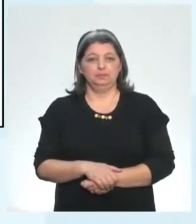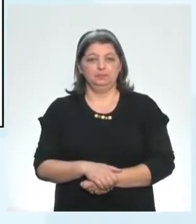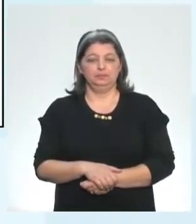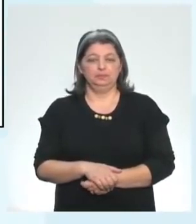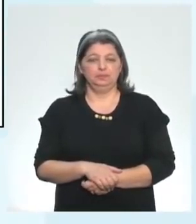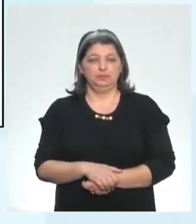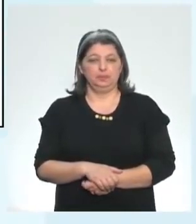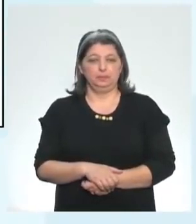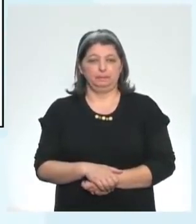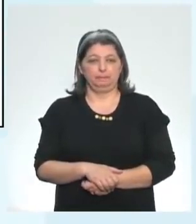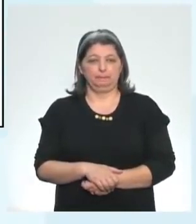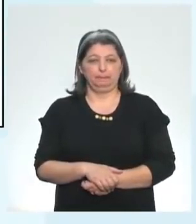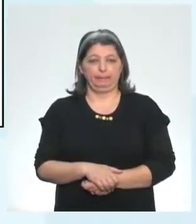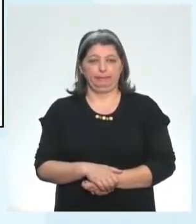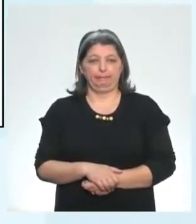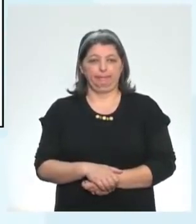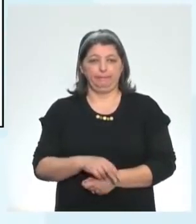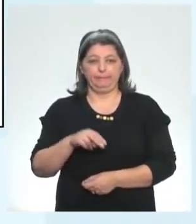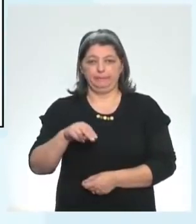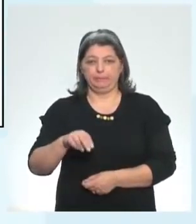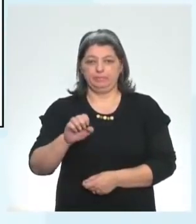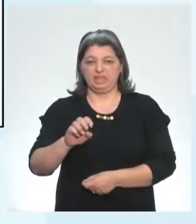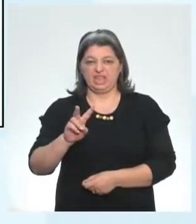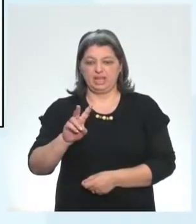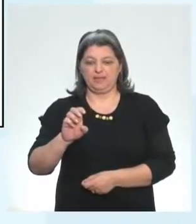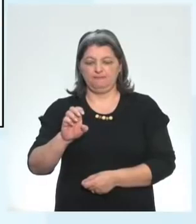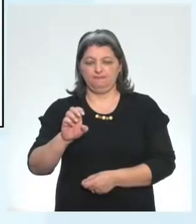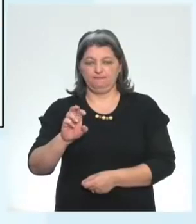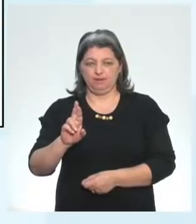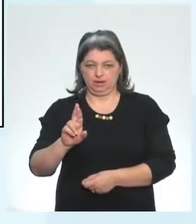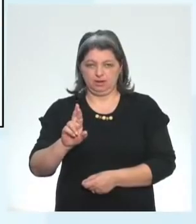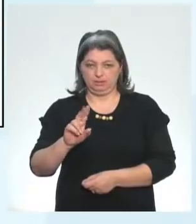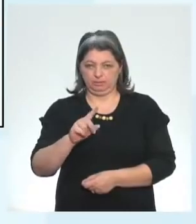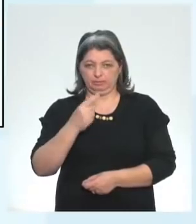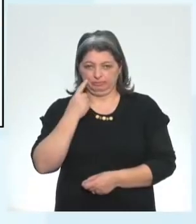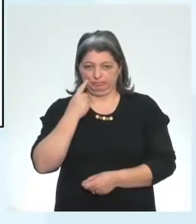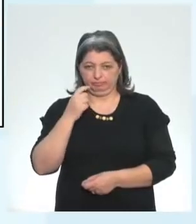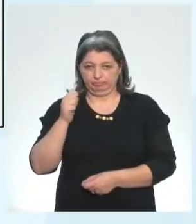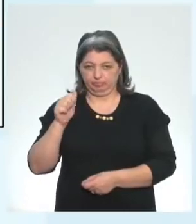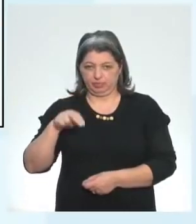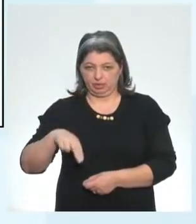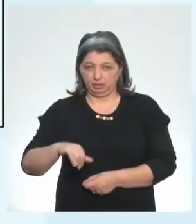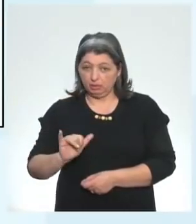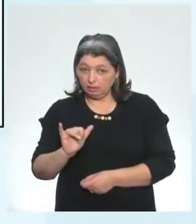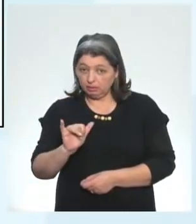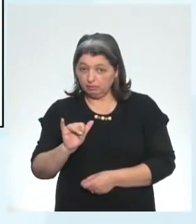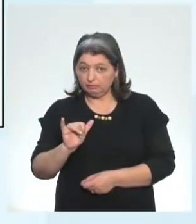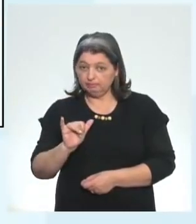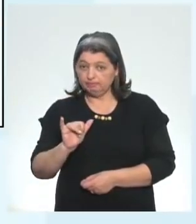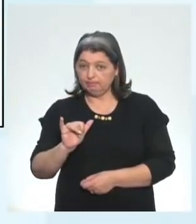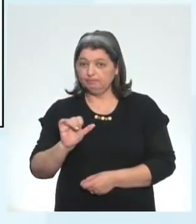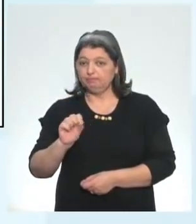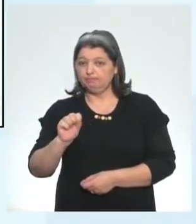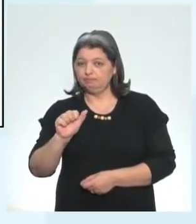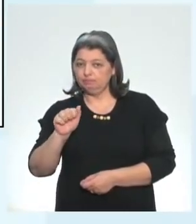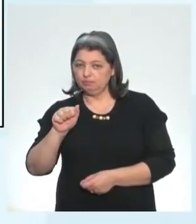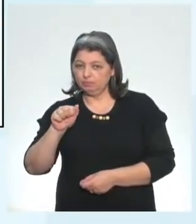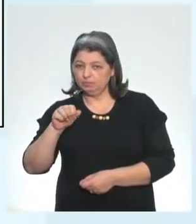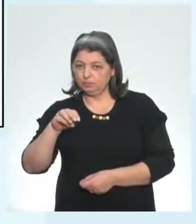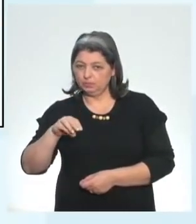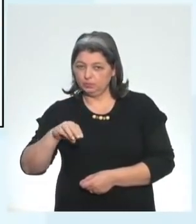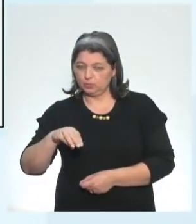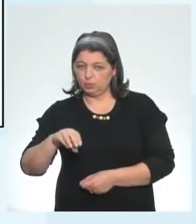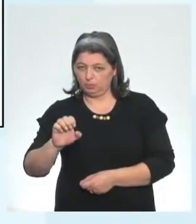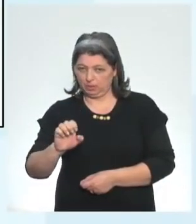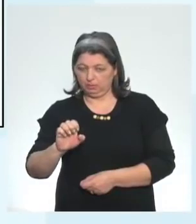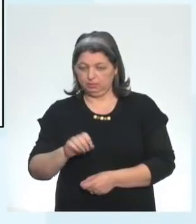school place. Então, o never está aqui. Legal, apareceu aqui a palavra any, a palavra some. Sim, lembrando que a gente